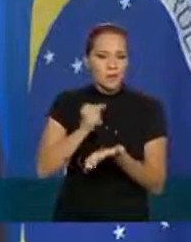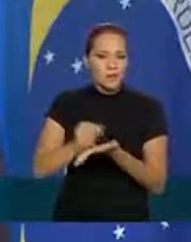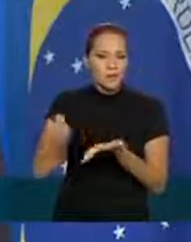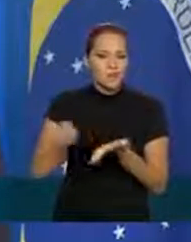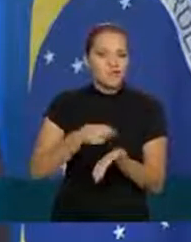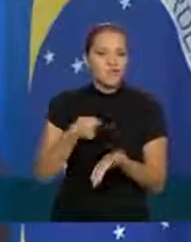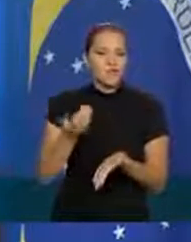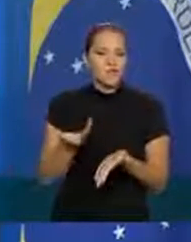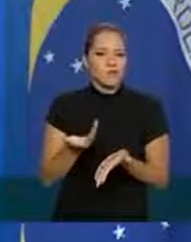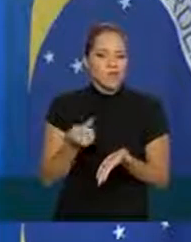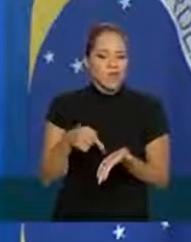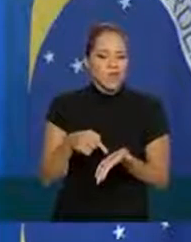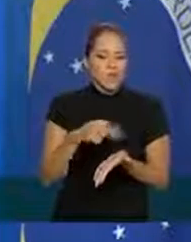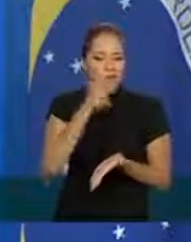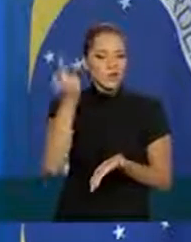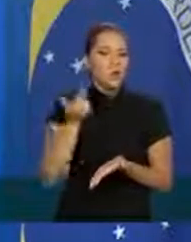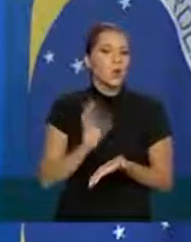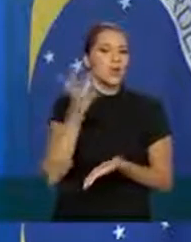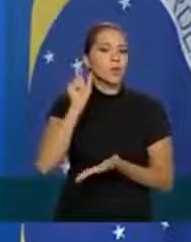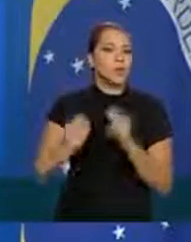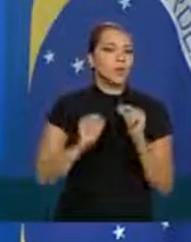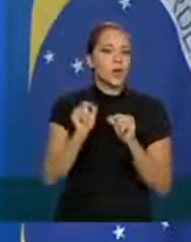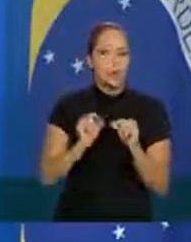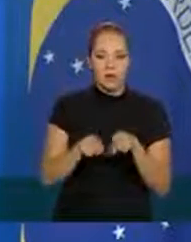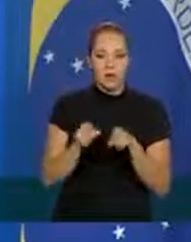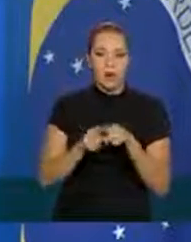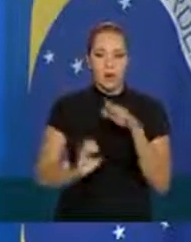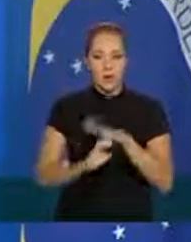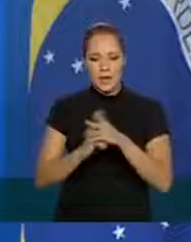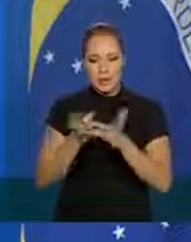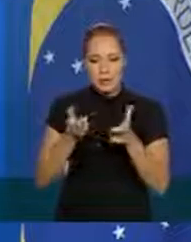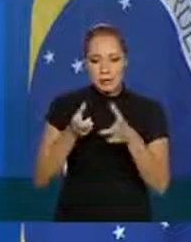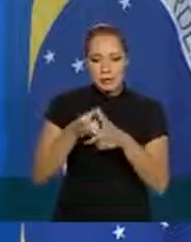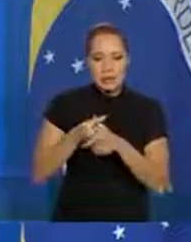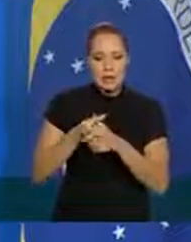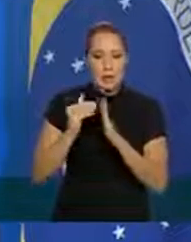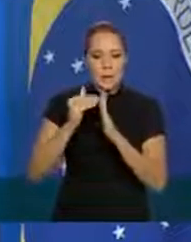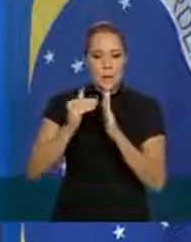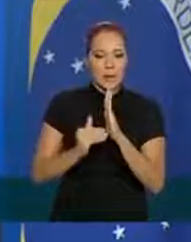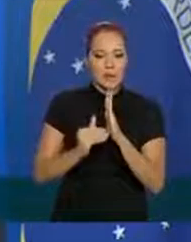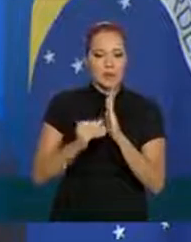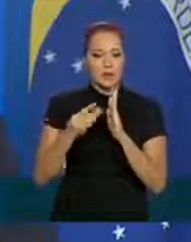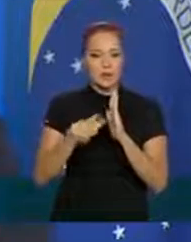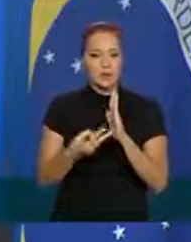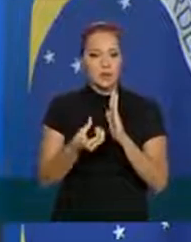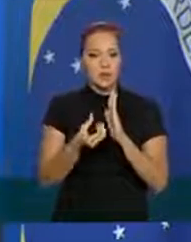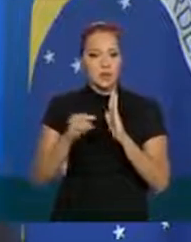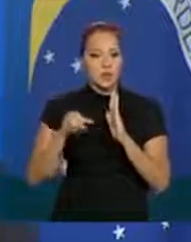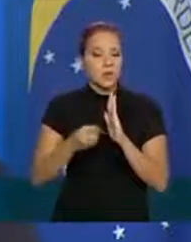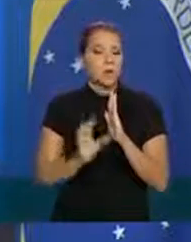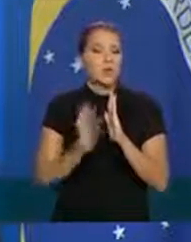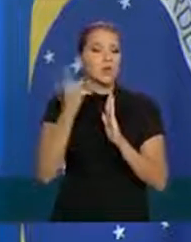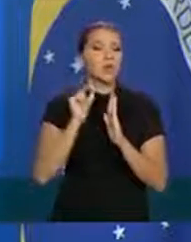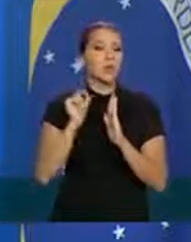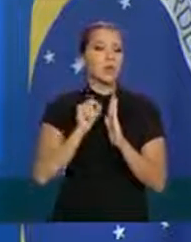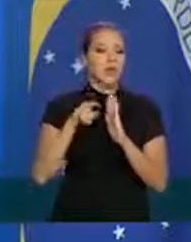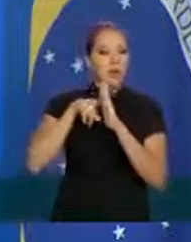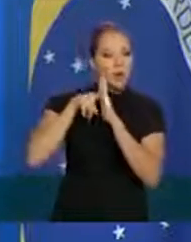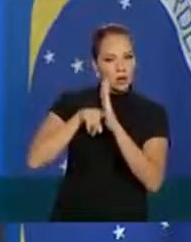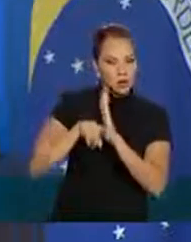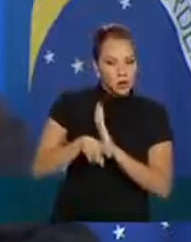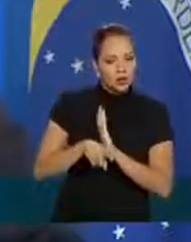pagamento e também o que acontece com as micro empresas que têm faturamento abaixo de 360 mil então a nossa análise é